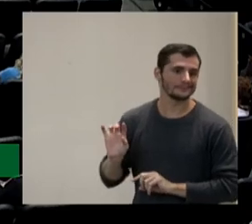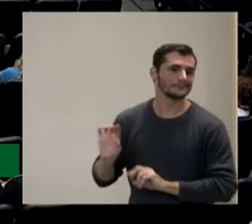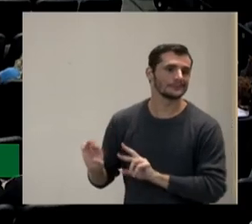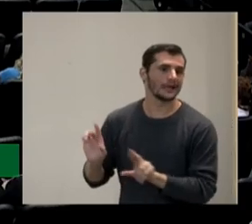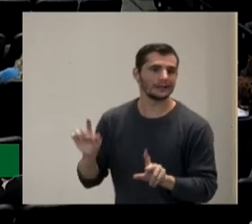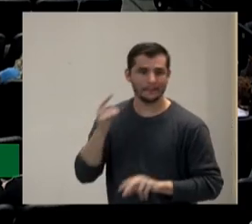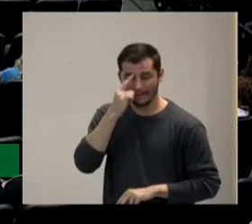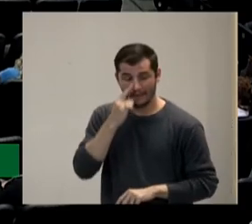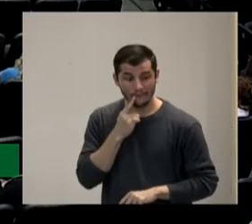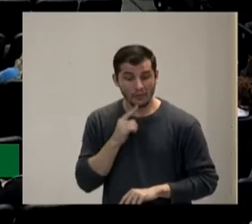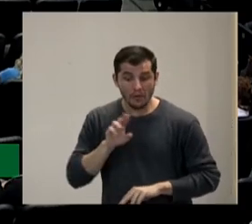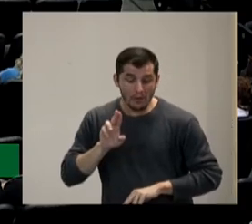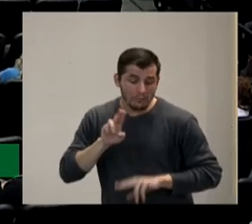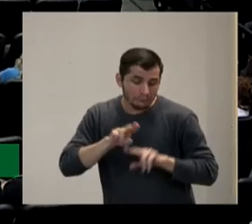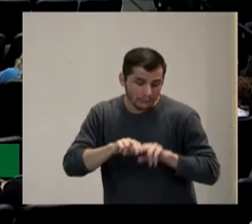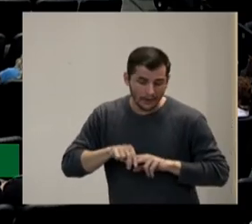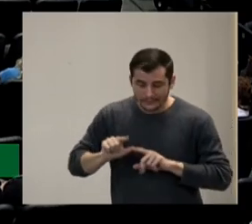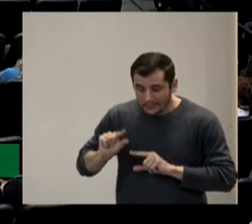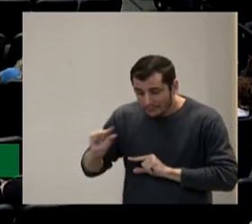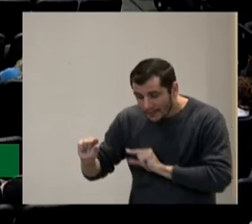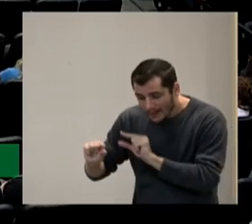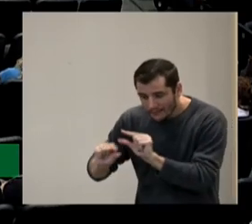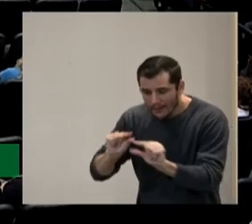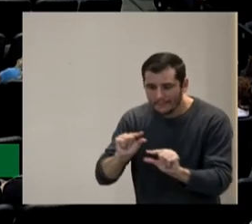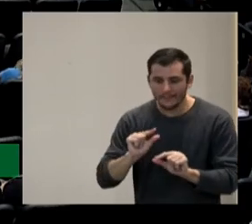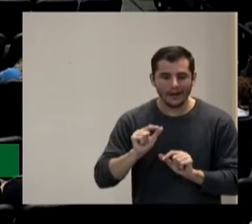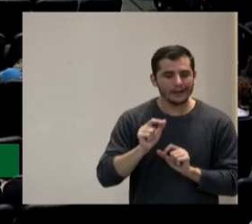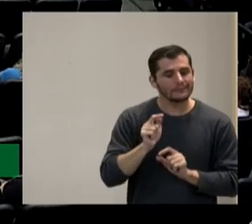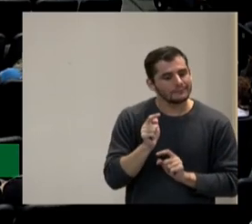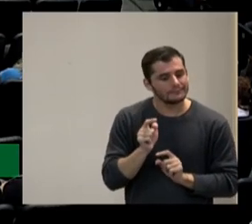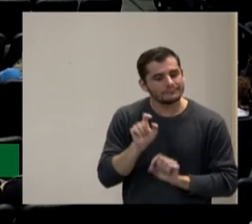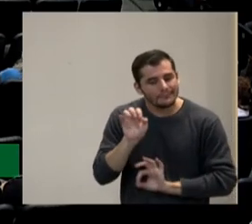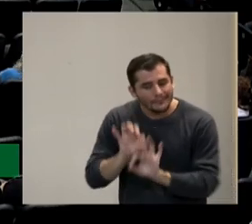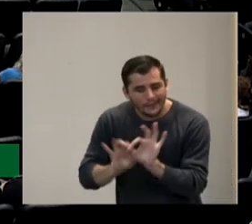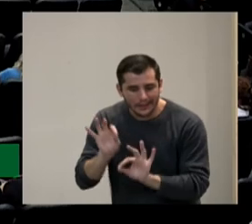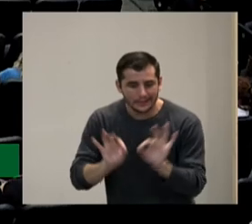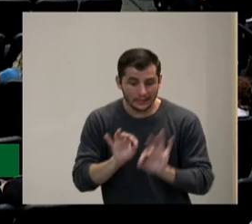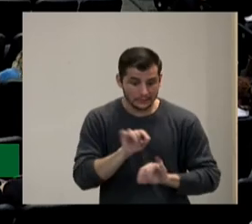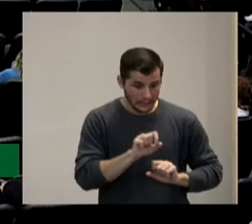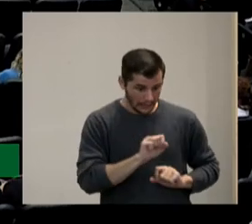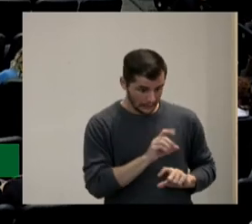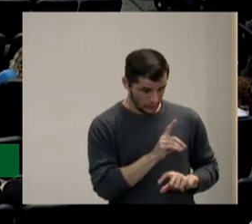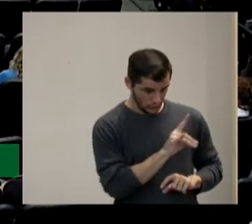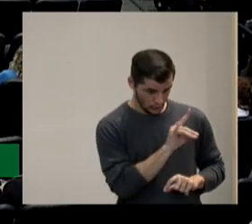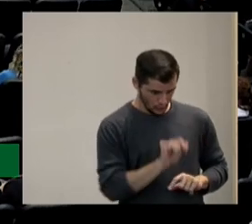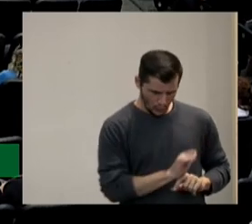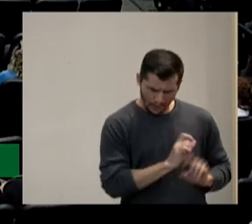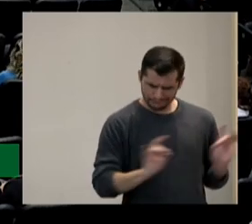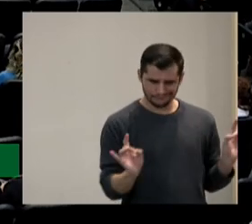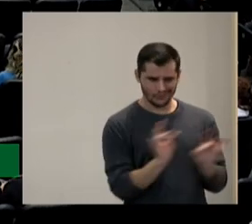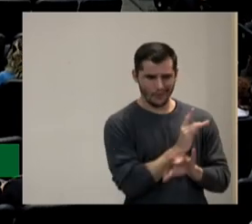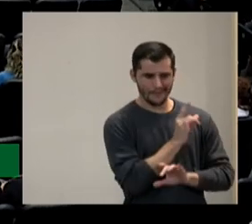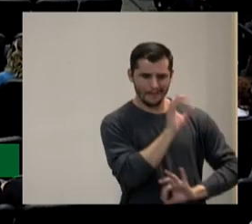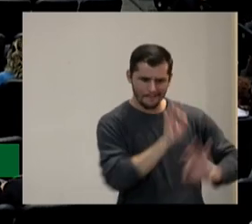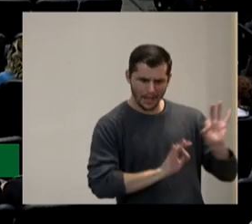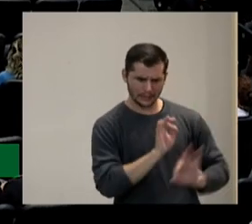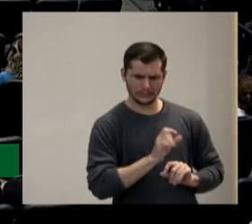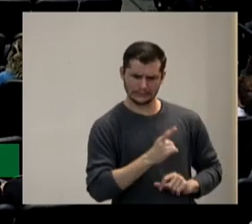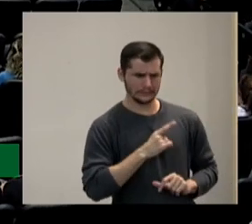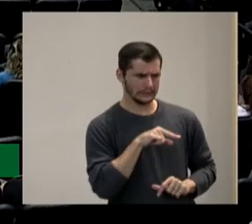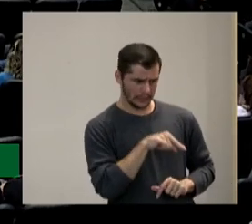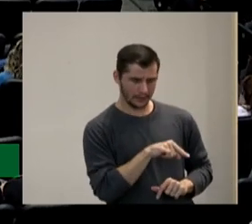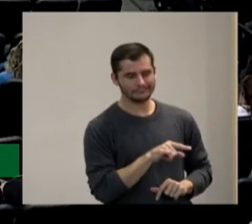pequenos estão planejando em direção ao DUA tem um planejamento DUA completo? não estão